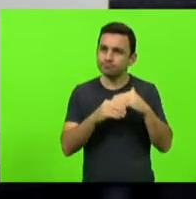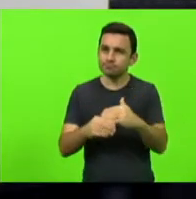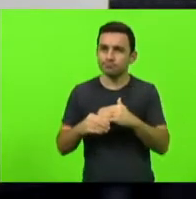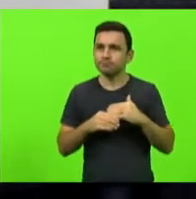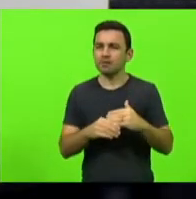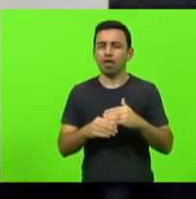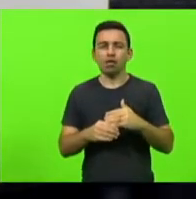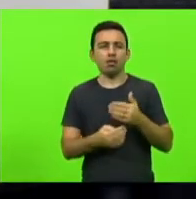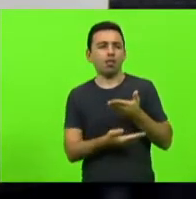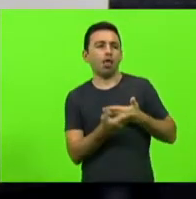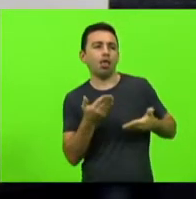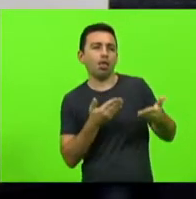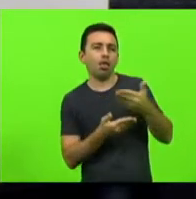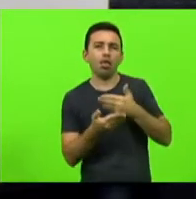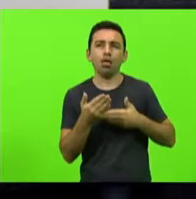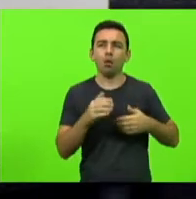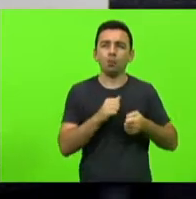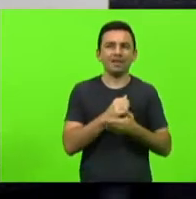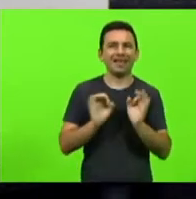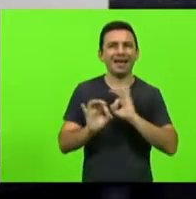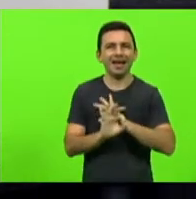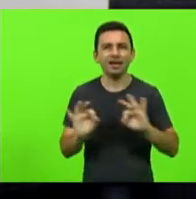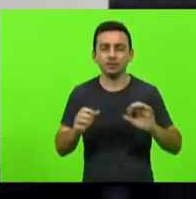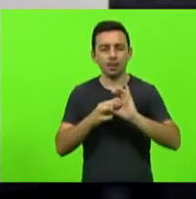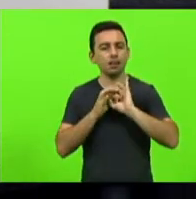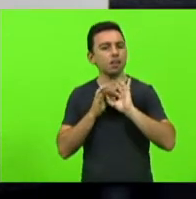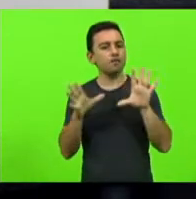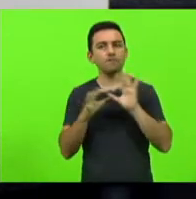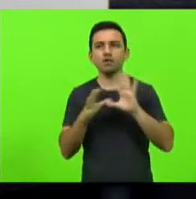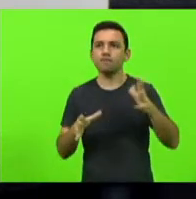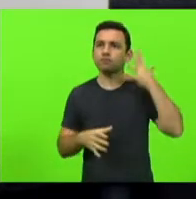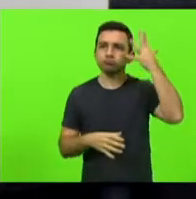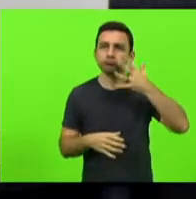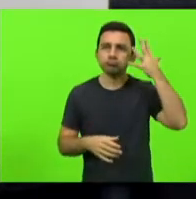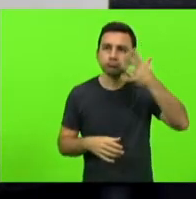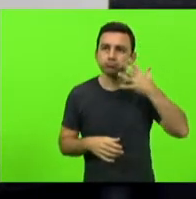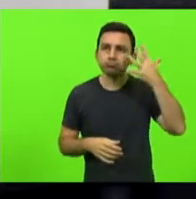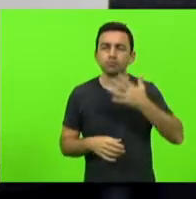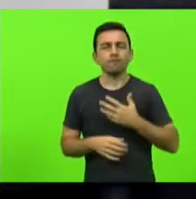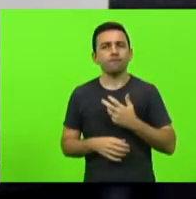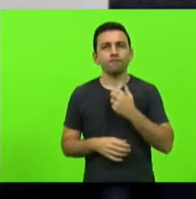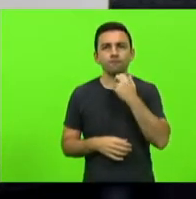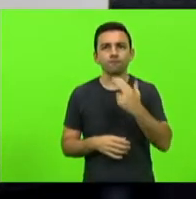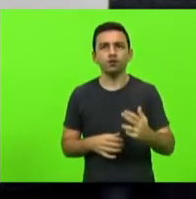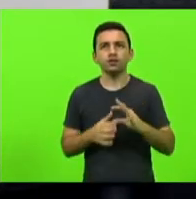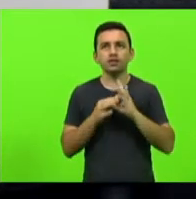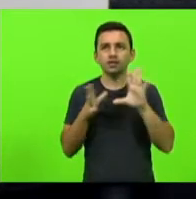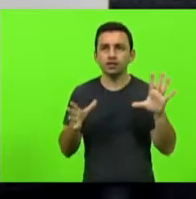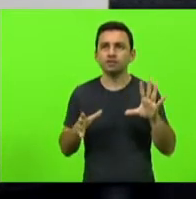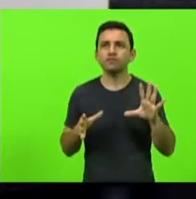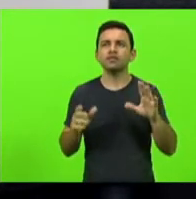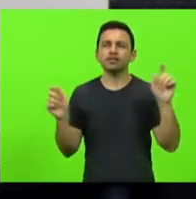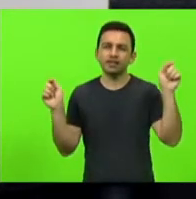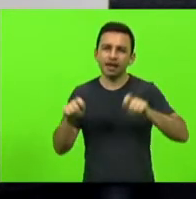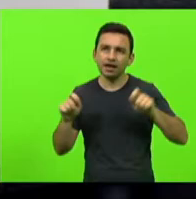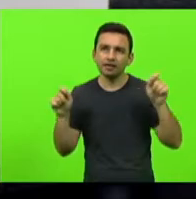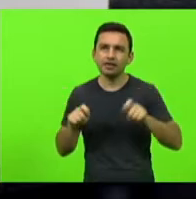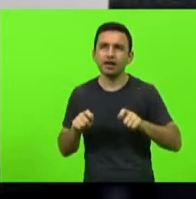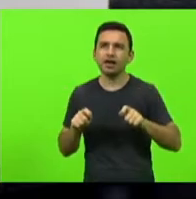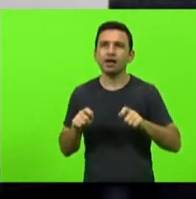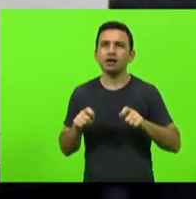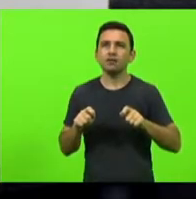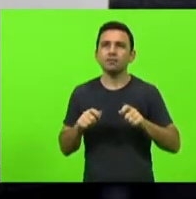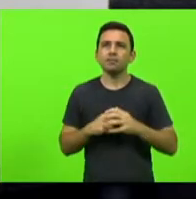negocia que gosta da liberdade da palavra da liberdade da voz da possibilidade de manifestação que não tem rabo